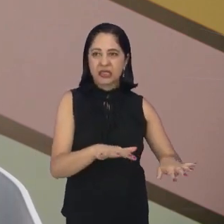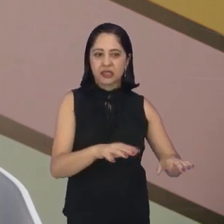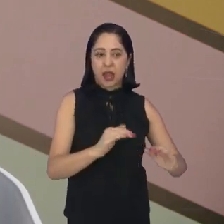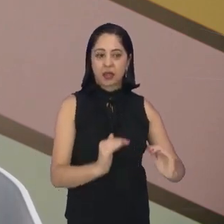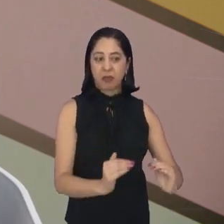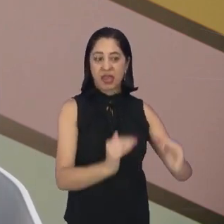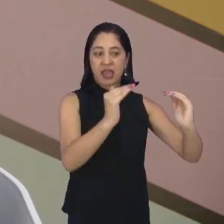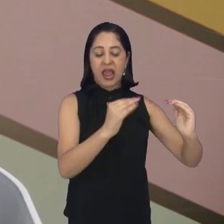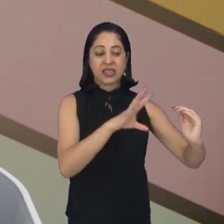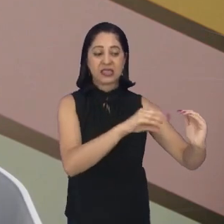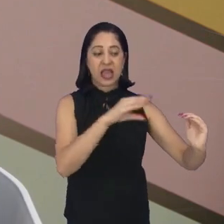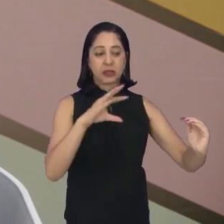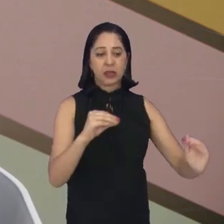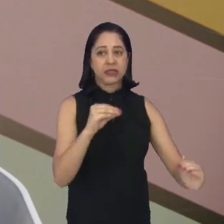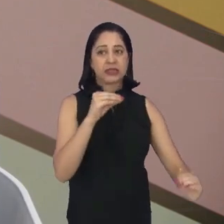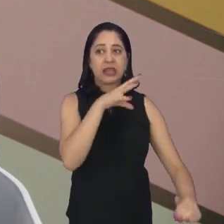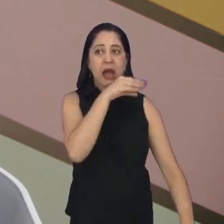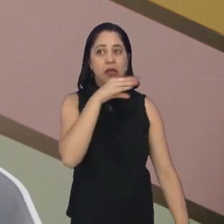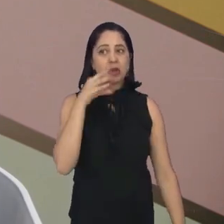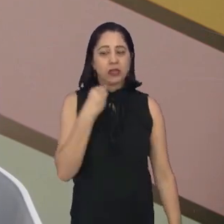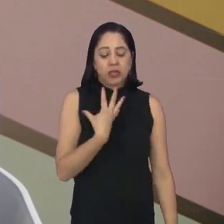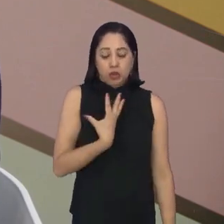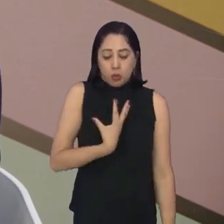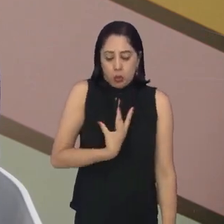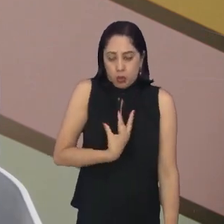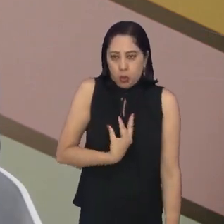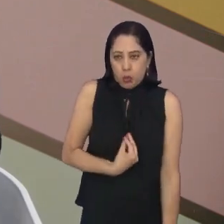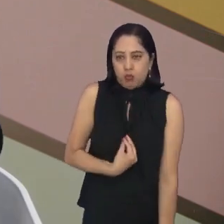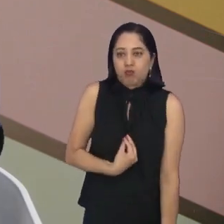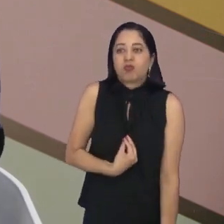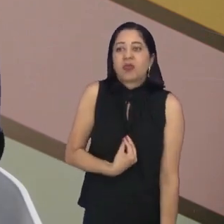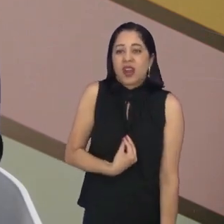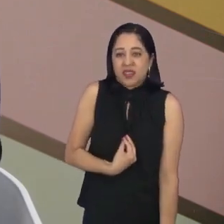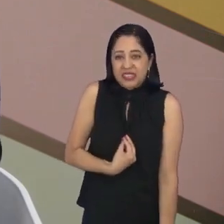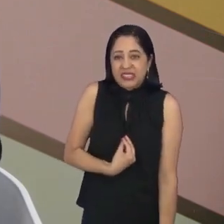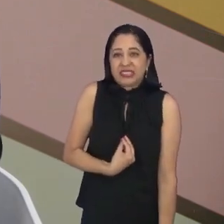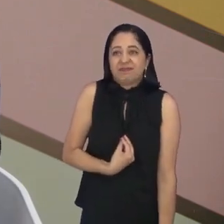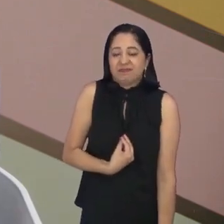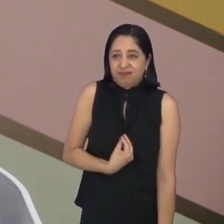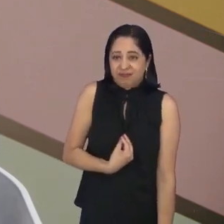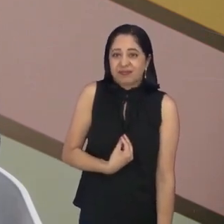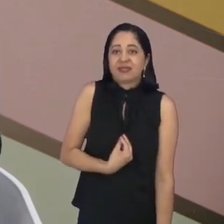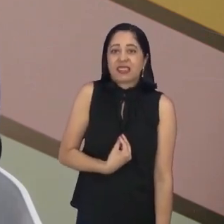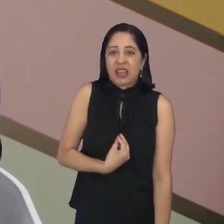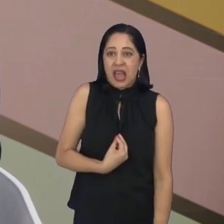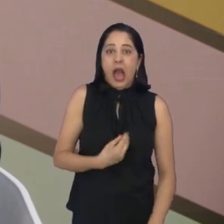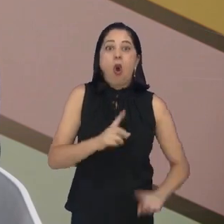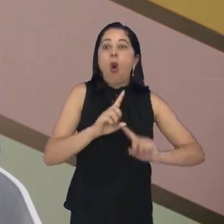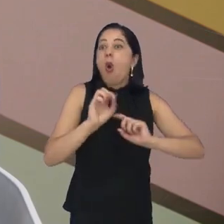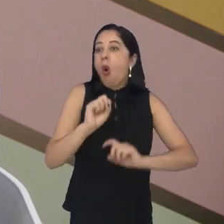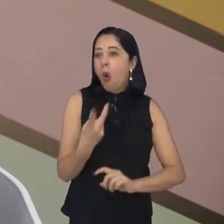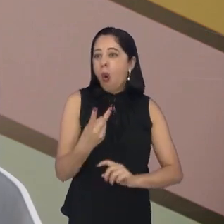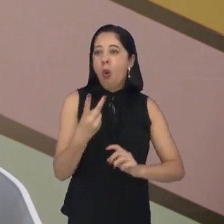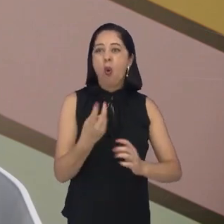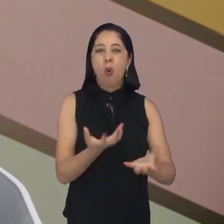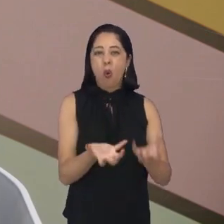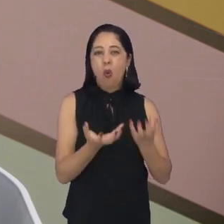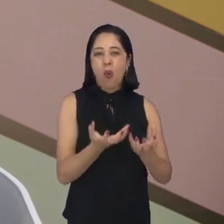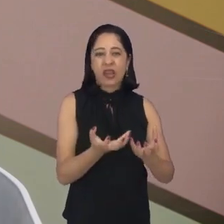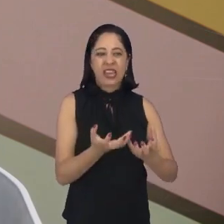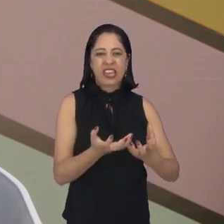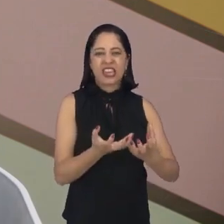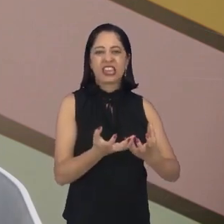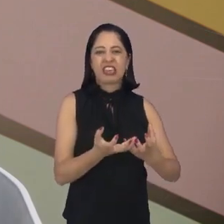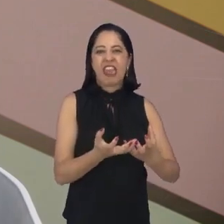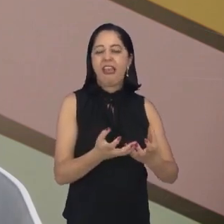costuma dizer que é o segundo nascimento, ela vai, de alguma maneira, querer se rebelar, né? A gente costuma dizer que